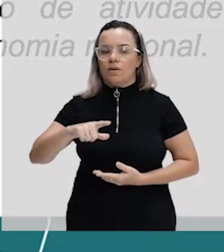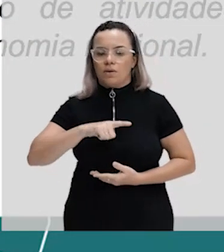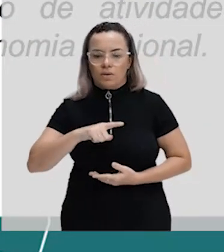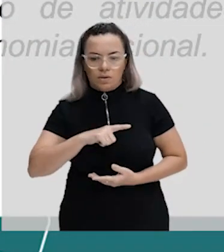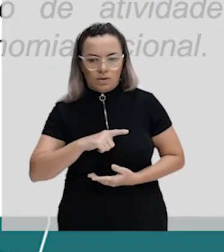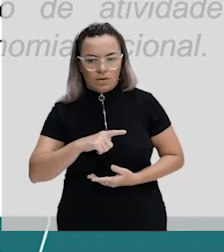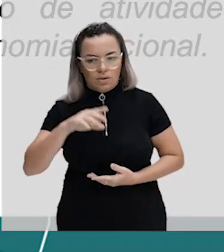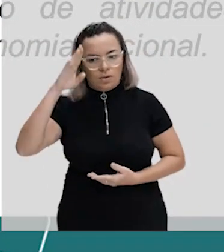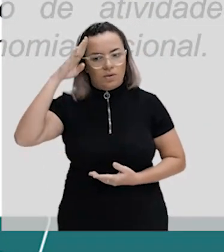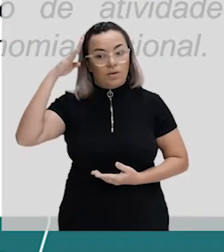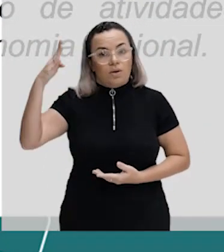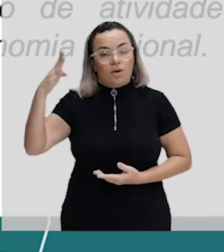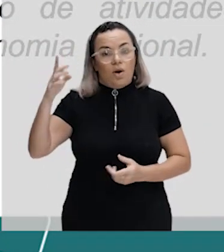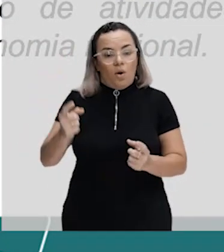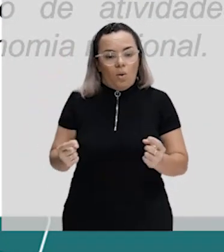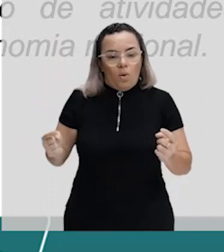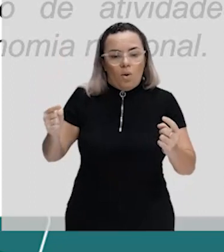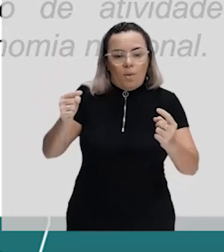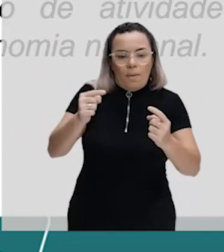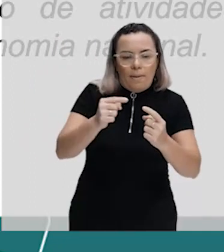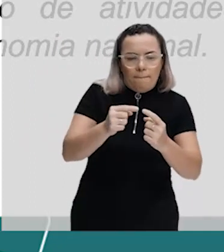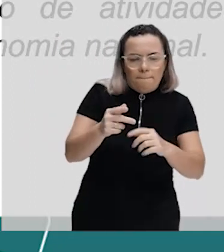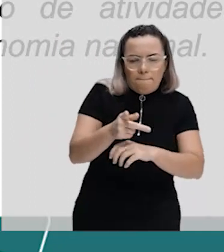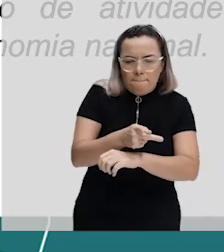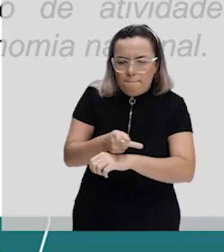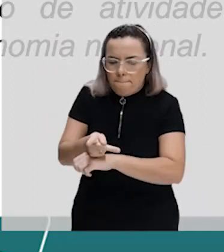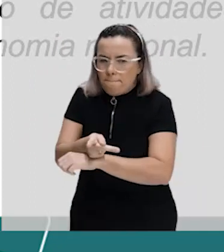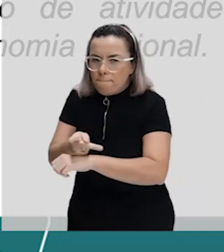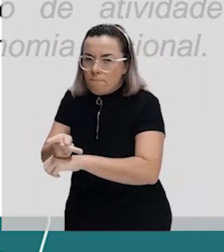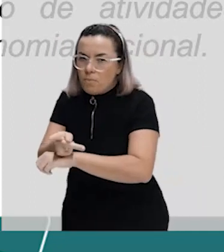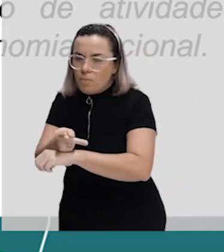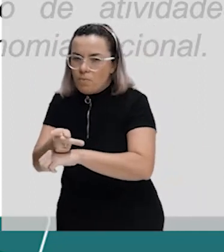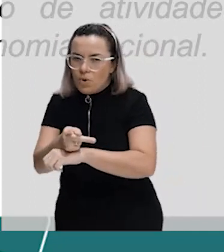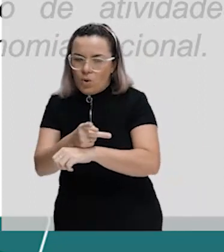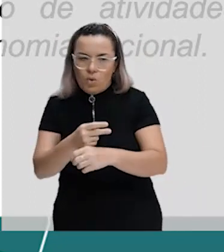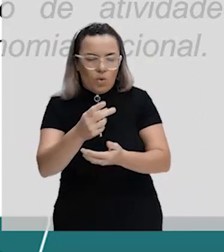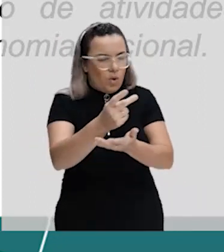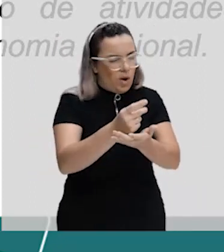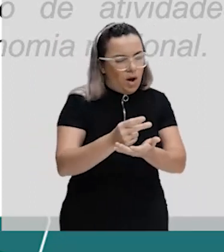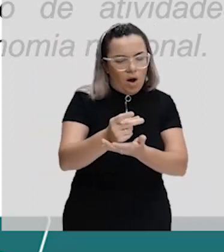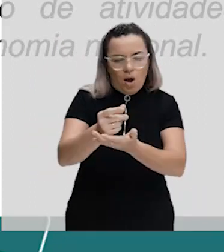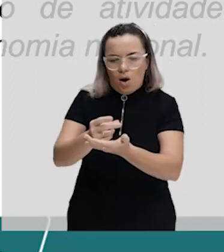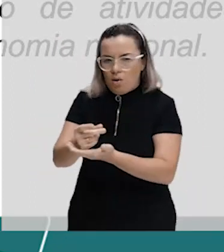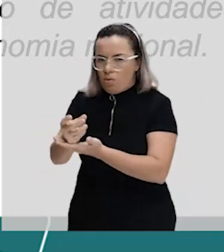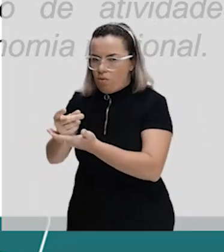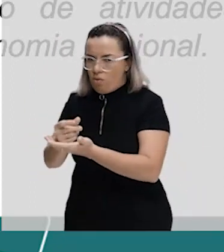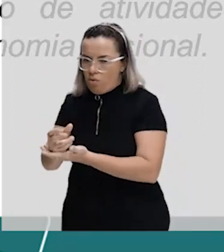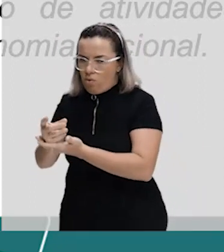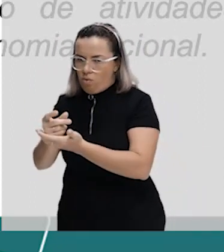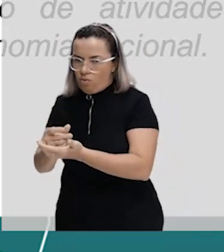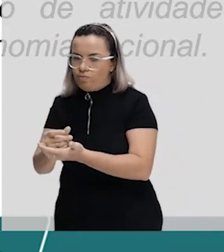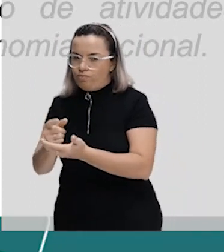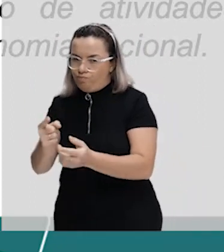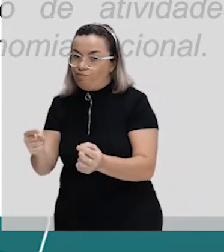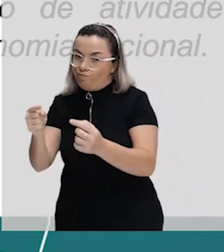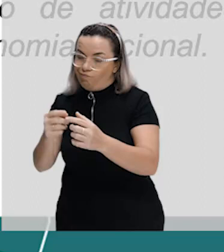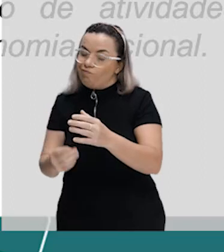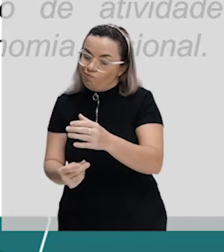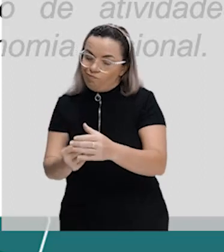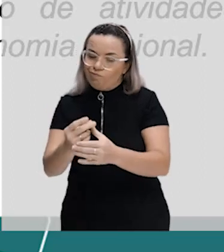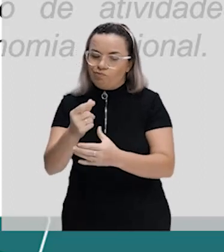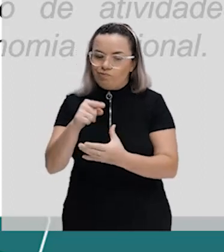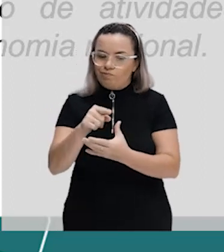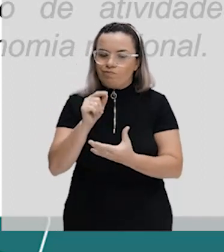finalidade a busca incessante de lucros, o objetivo do sistema capitalista. Dessa